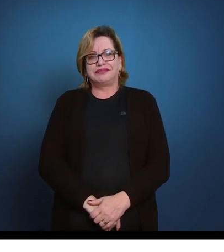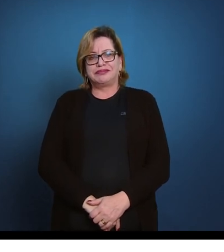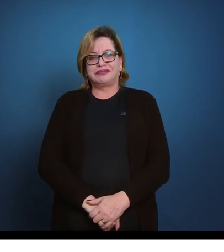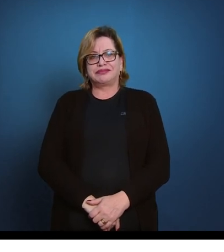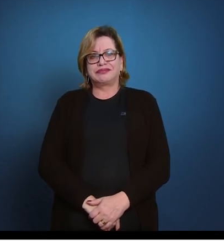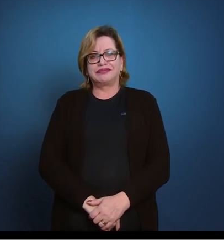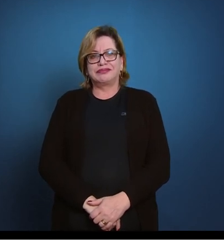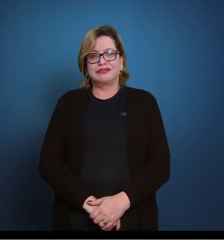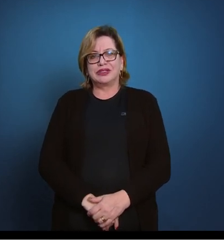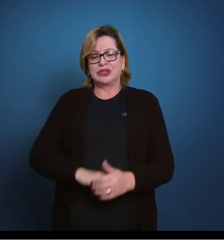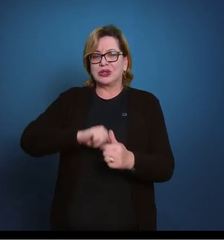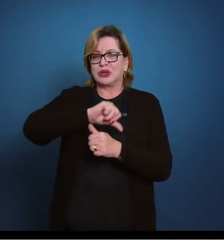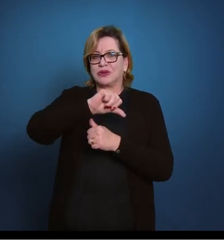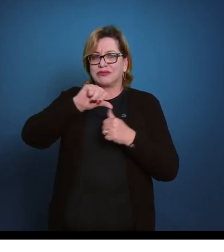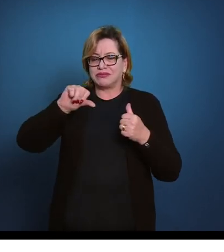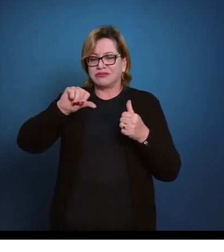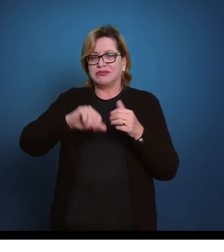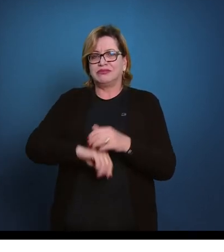Troca.